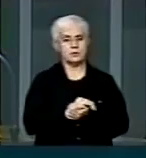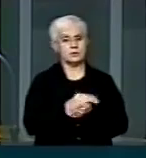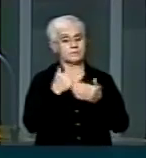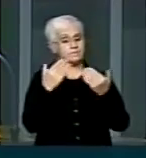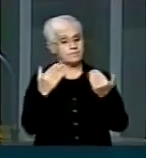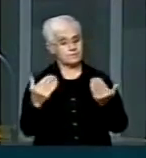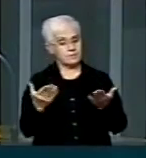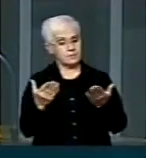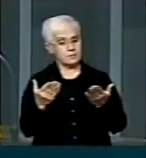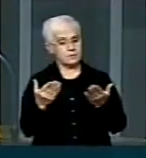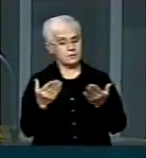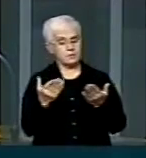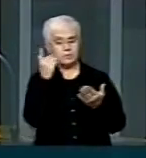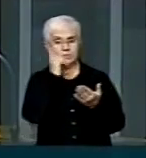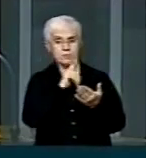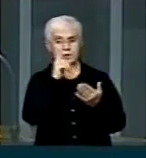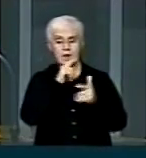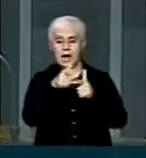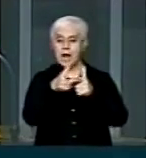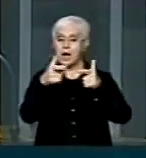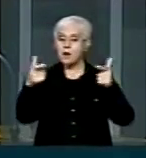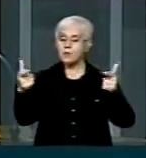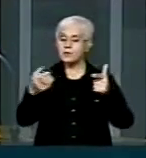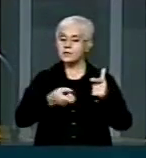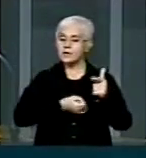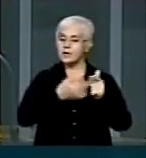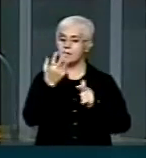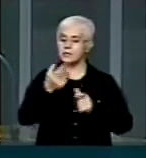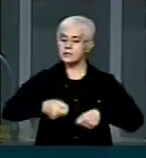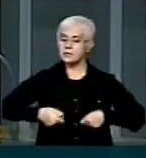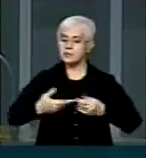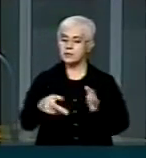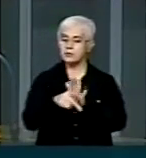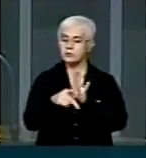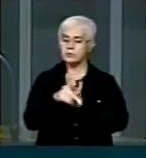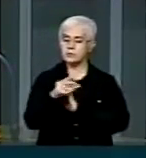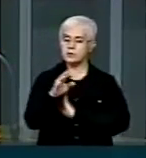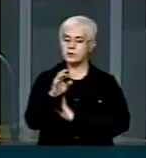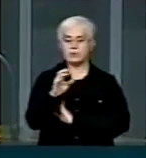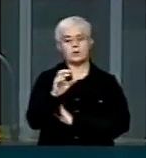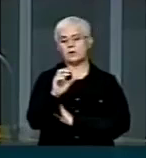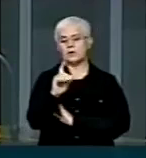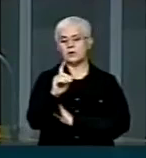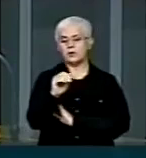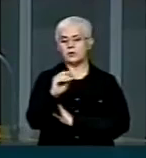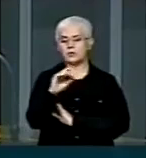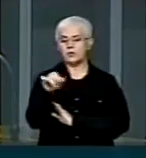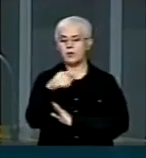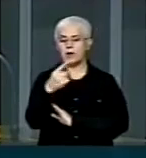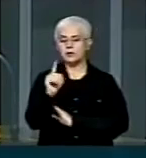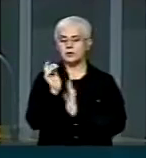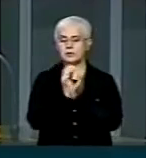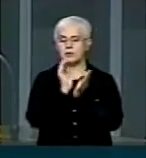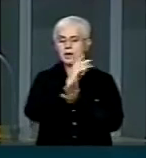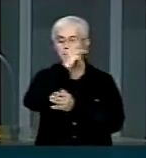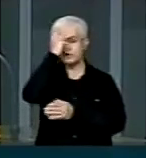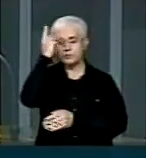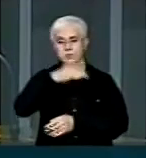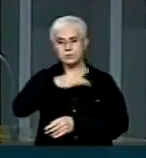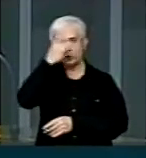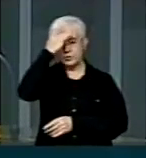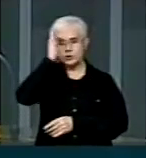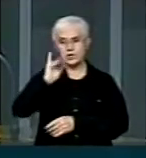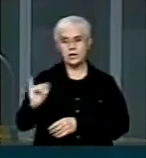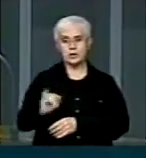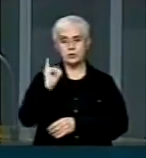um meio para ampliar a doação no Brasil seria que as pessoas que já tenham a consciência da importância